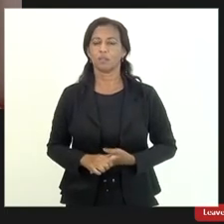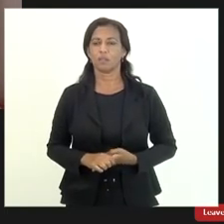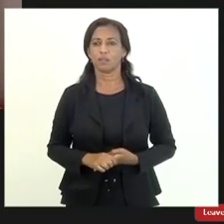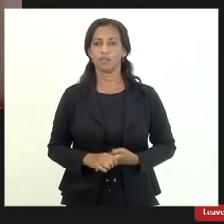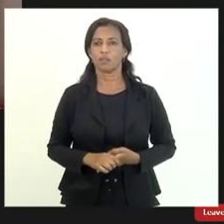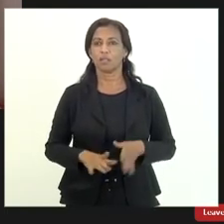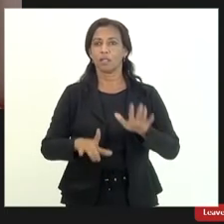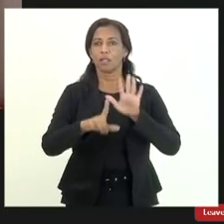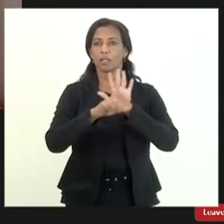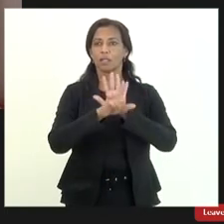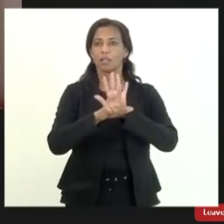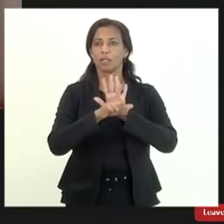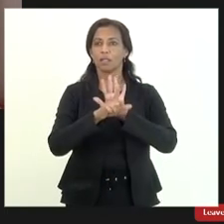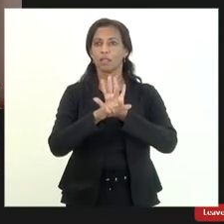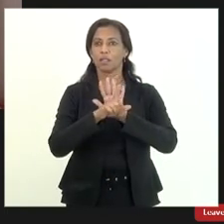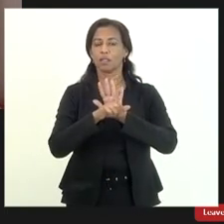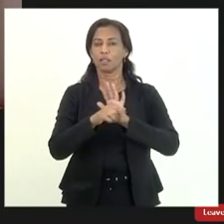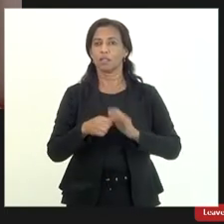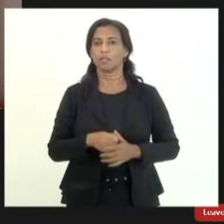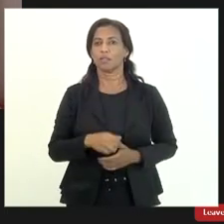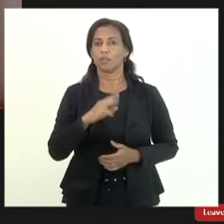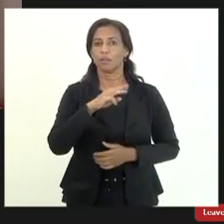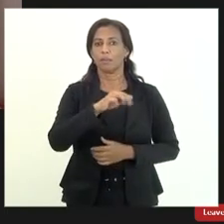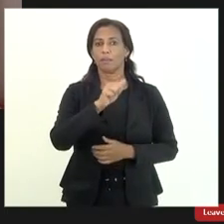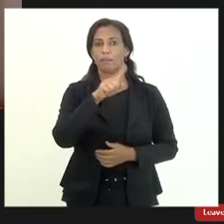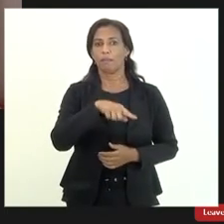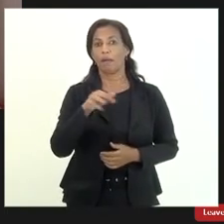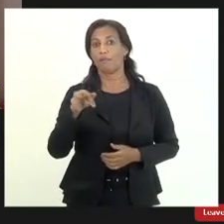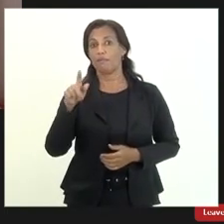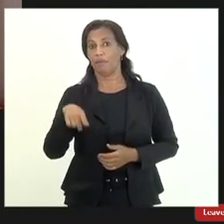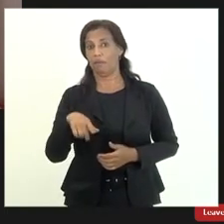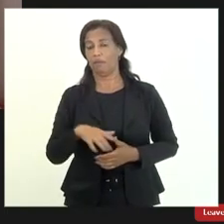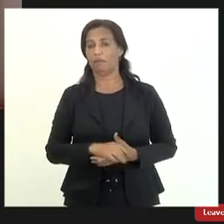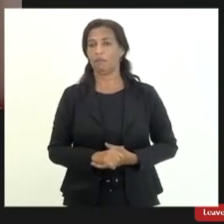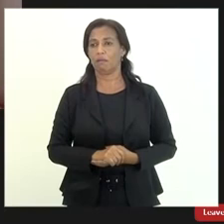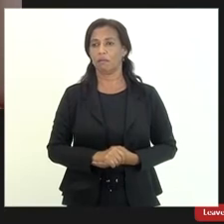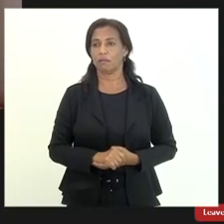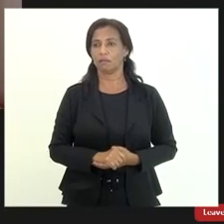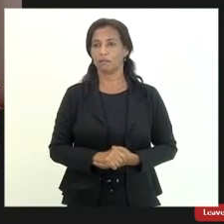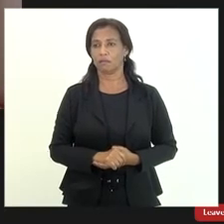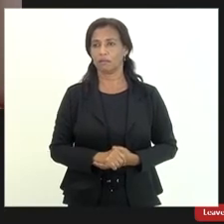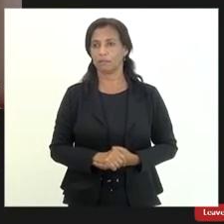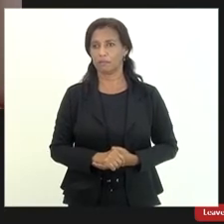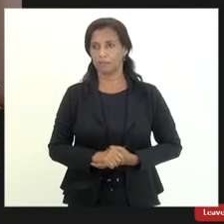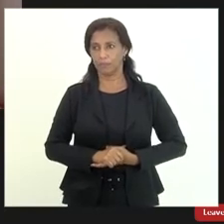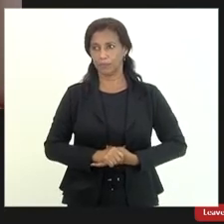legislação sobre litigante matéria Dr. Hugo por favor